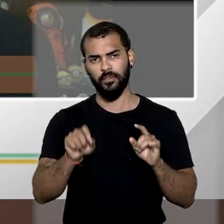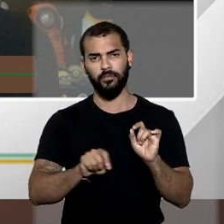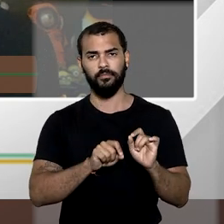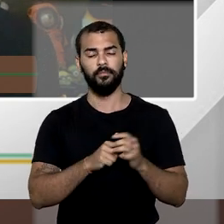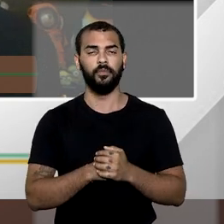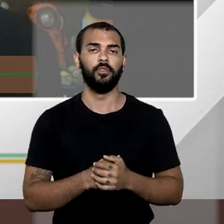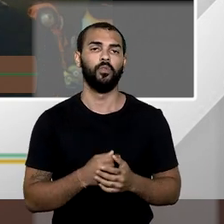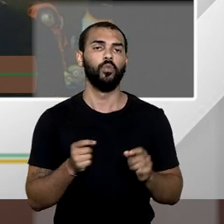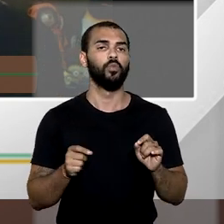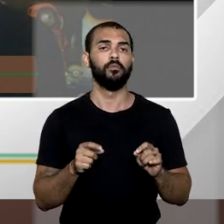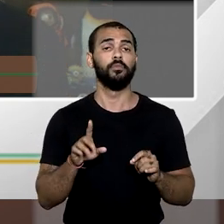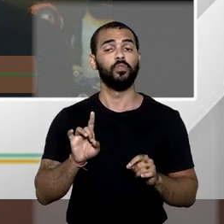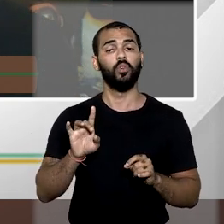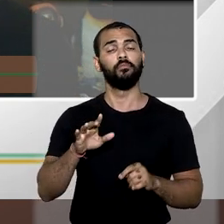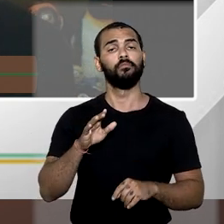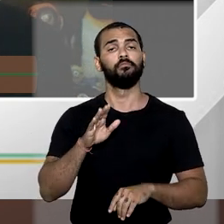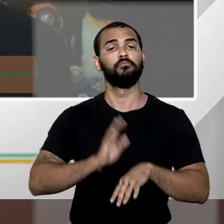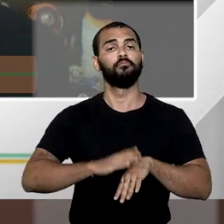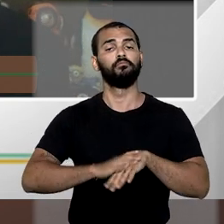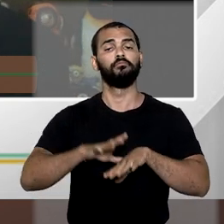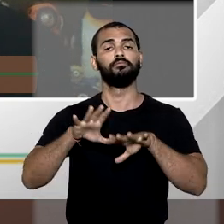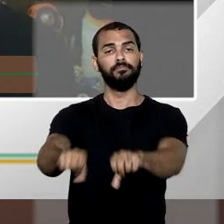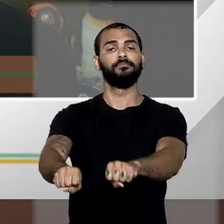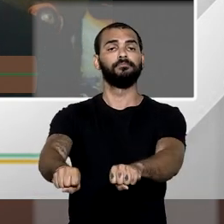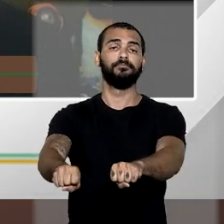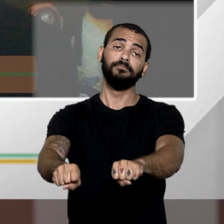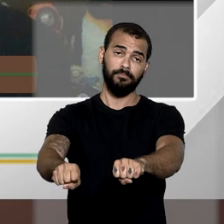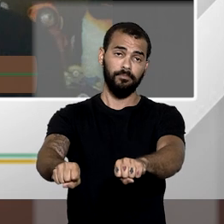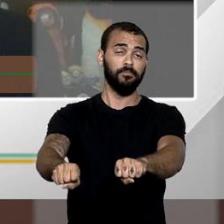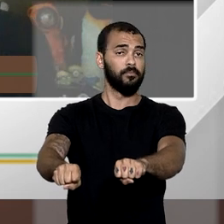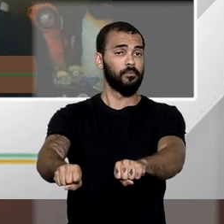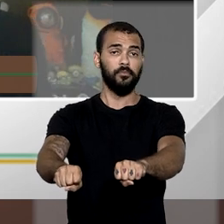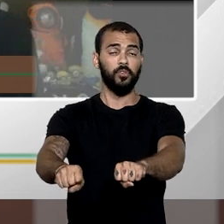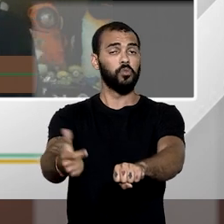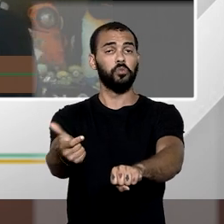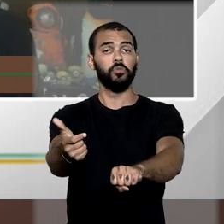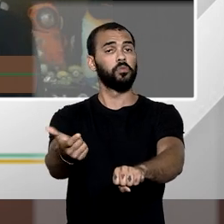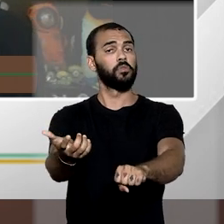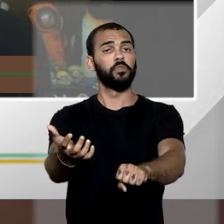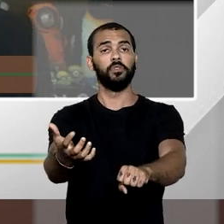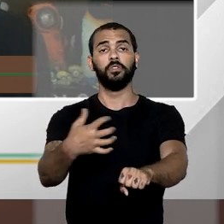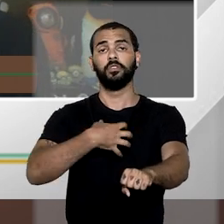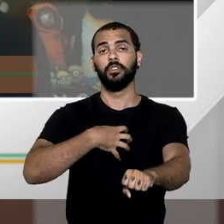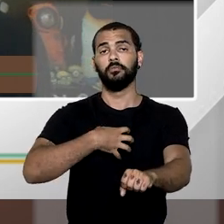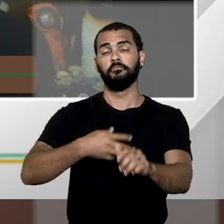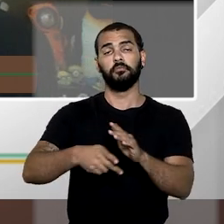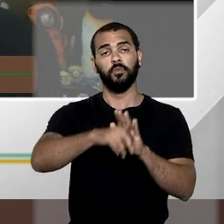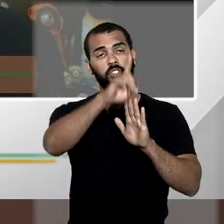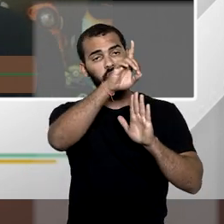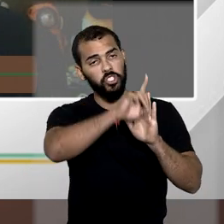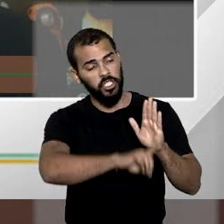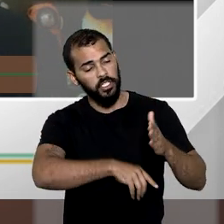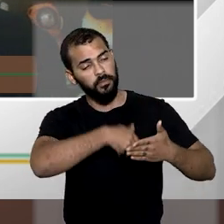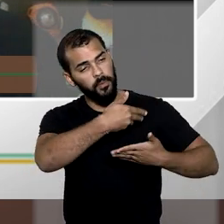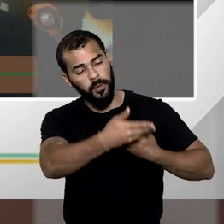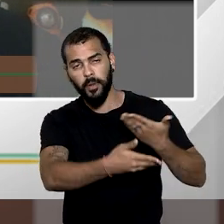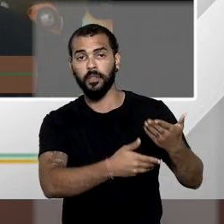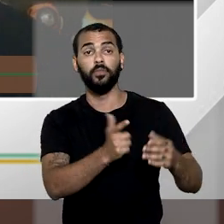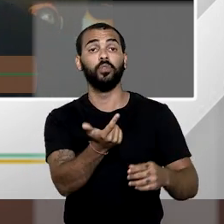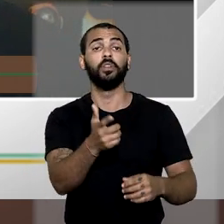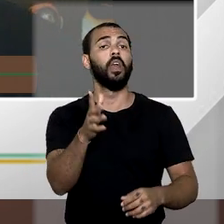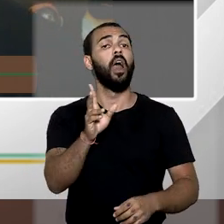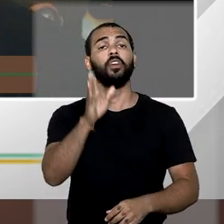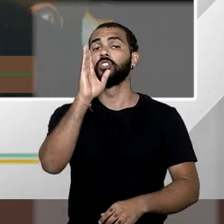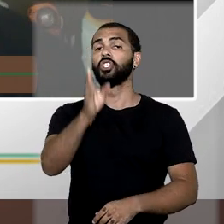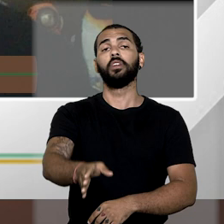simples, na verdade, ocupação pelo poder público, sem forma e sem ritos de direito da propriedade privada,